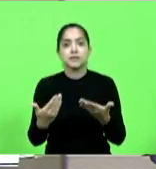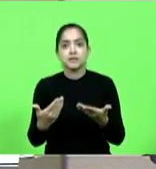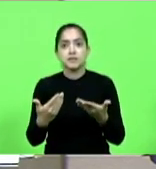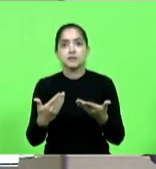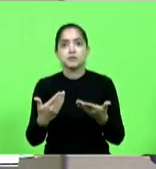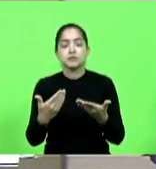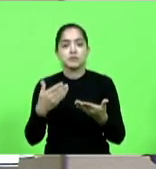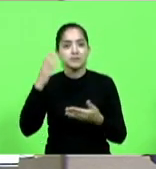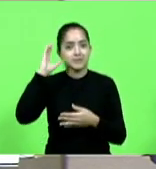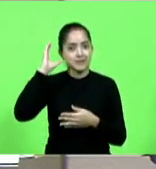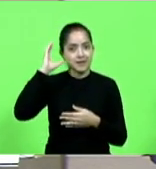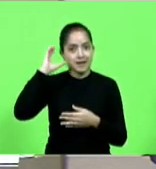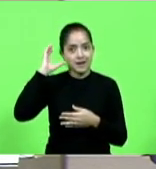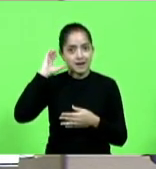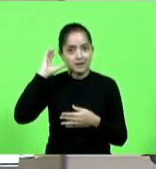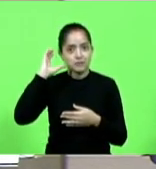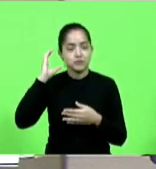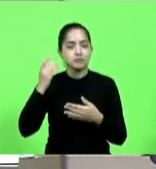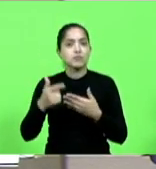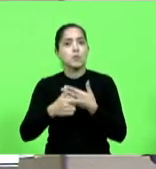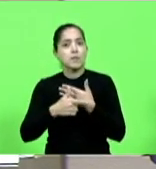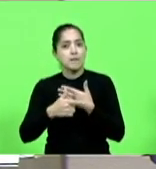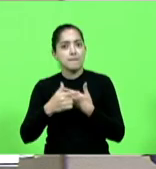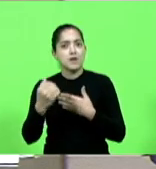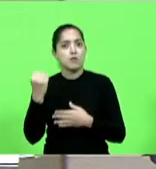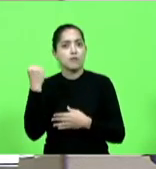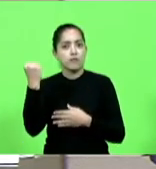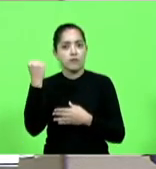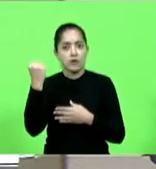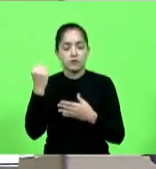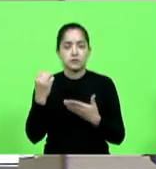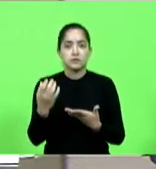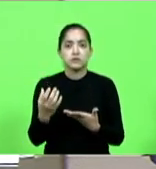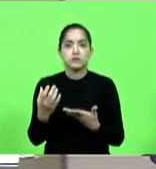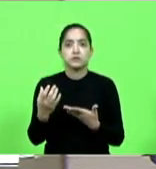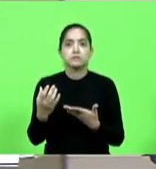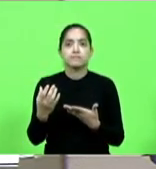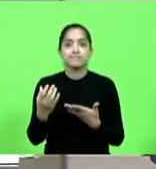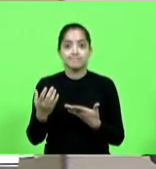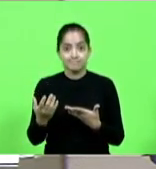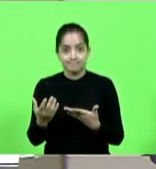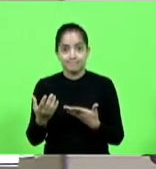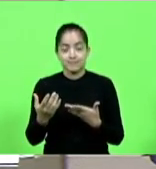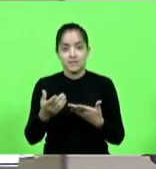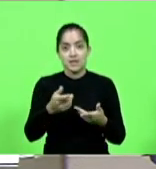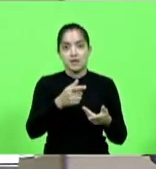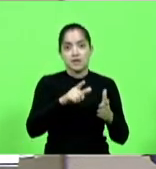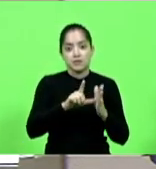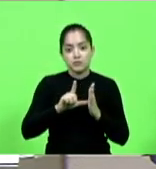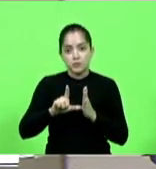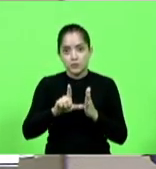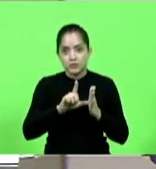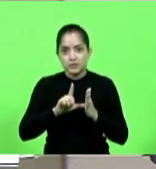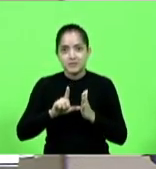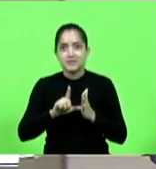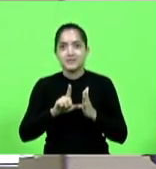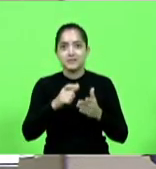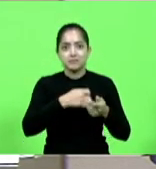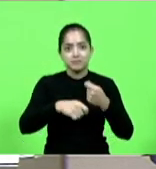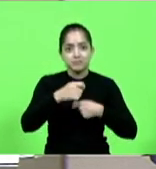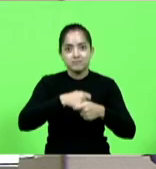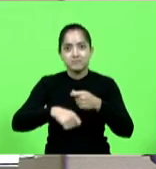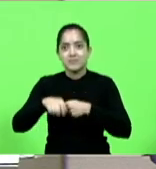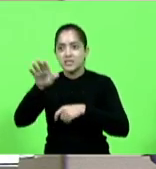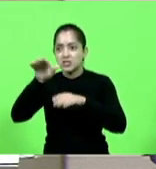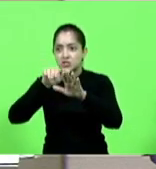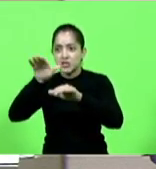em que a rádio ela tinha um papel muito forte para os comerciantes que era chamar os devedores para fazer